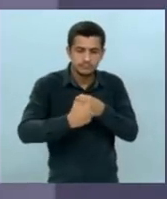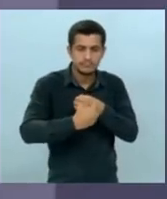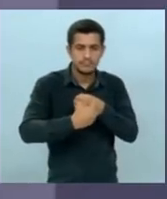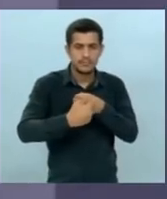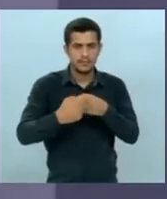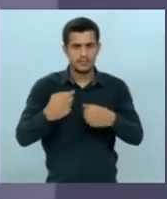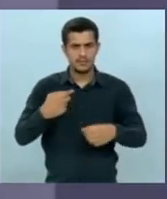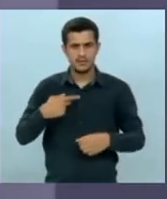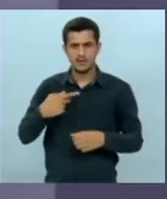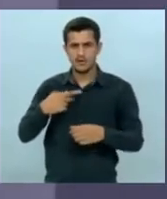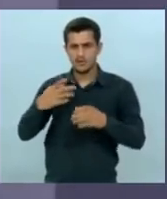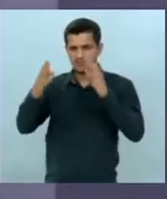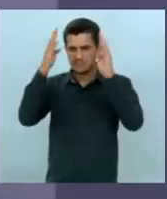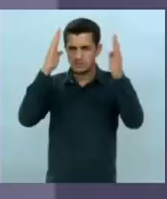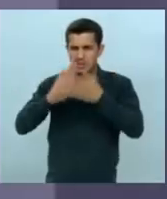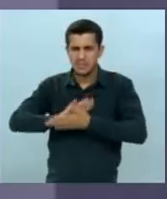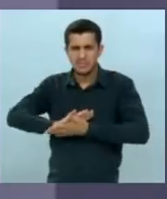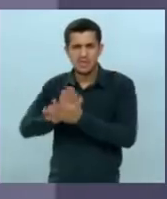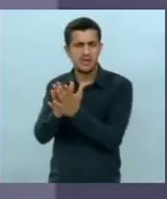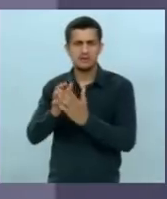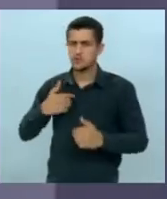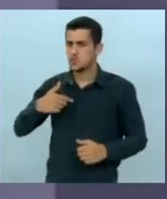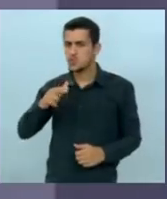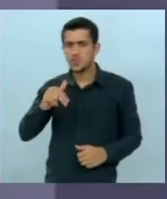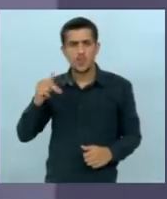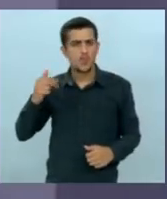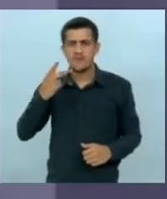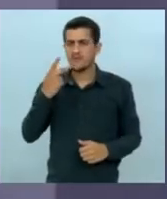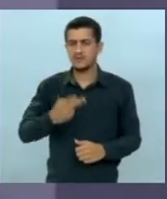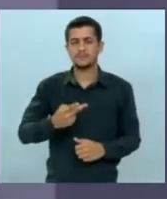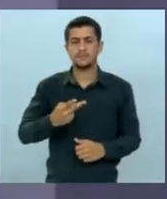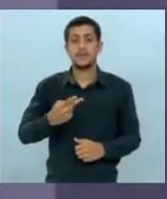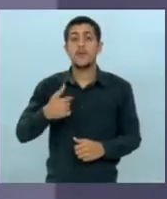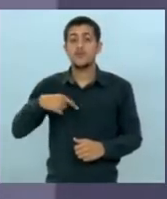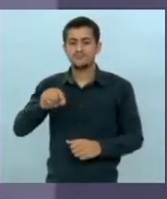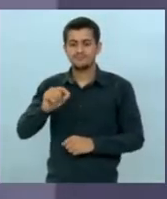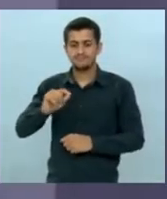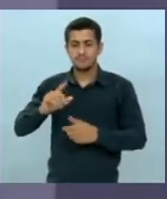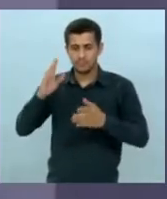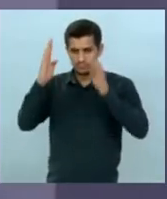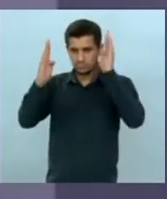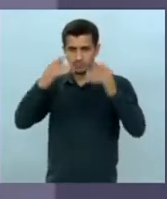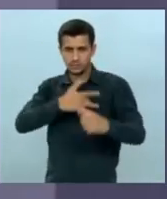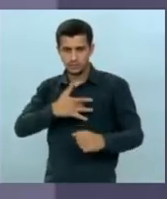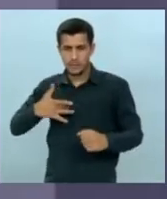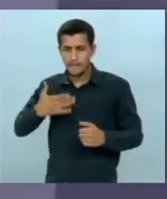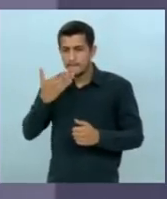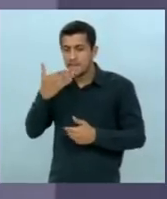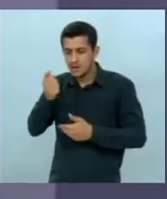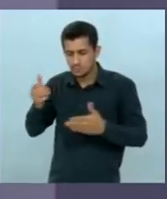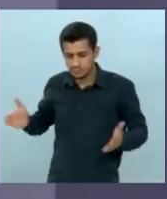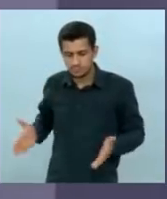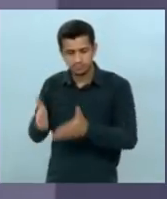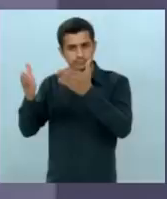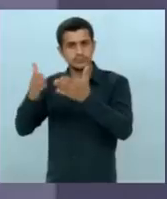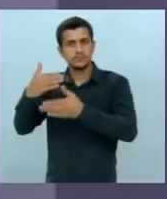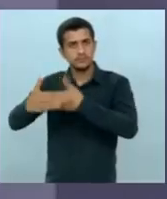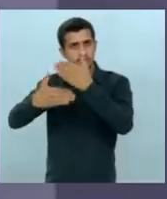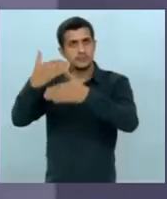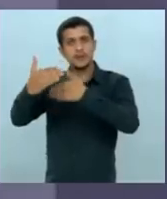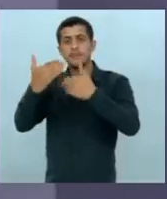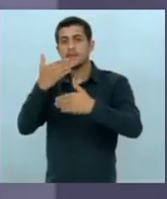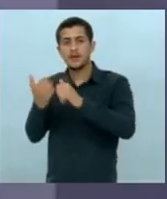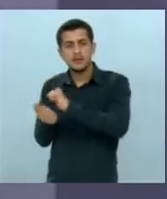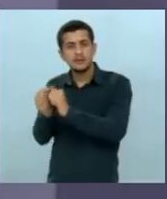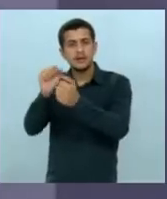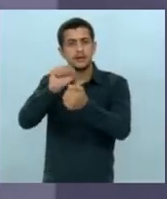extinguir a Caravana da Saúde vou melhorar sim aperfeiçoar a Caravana da Saúde para que a